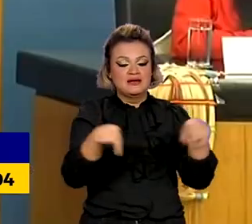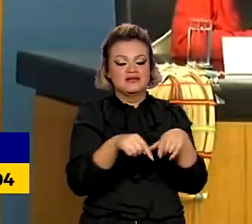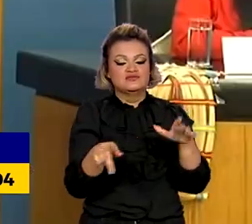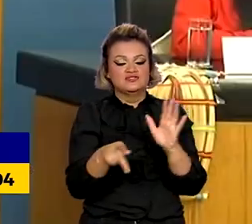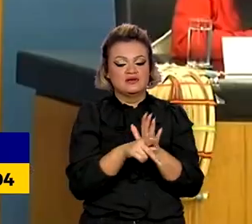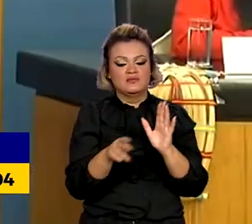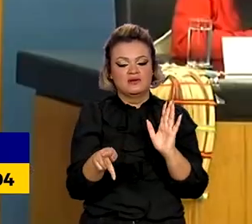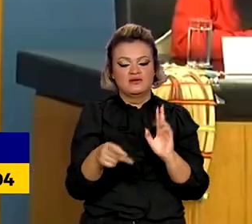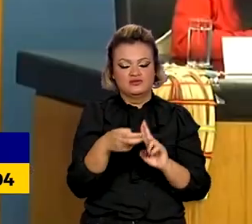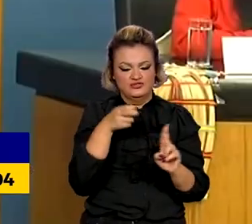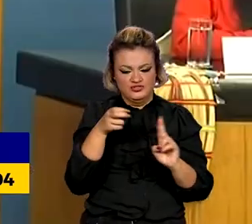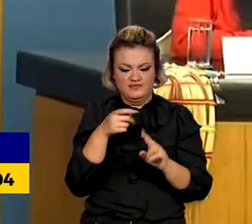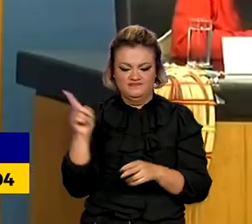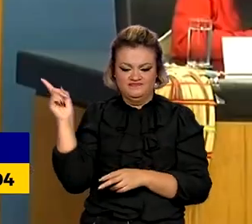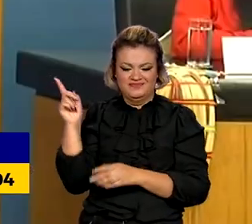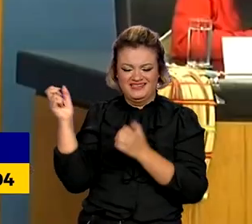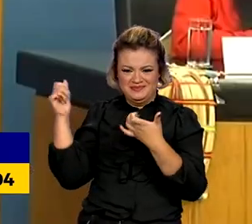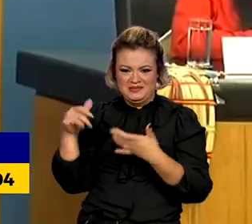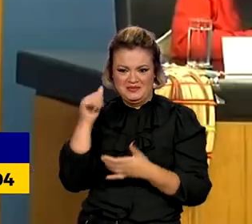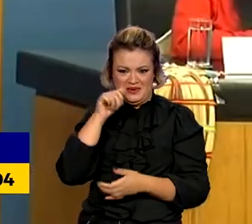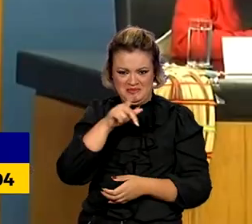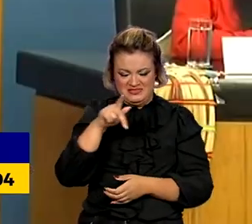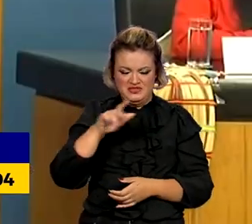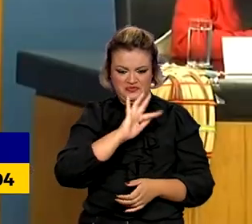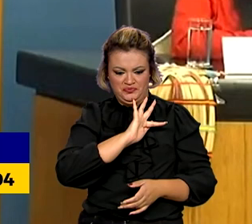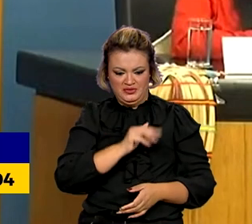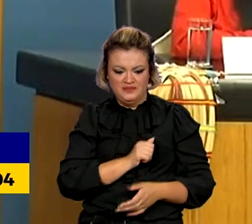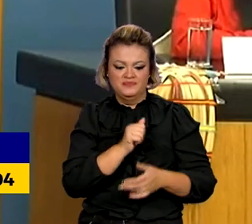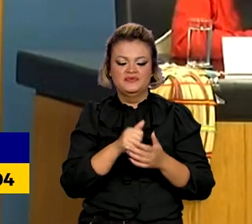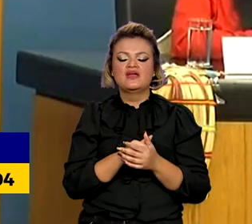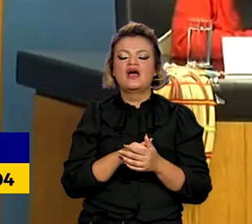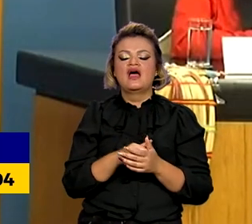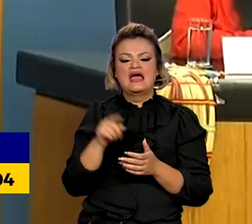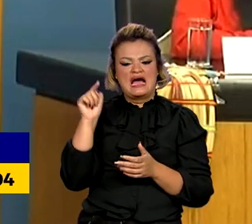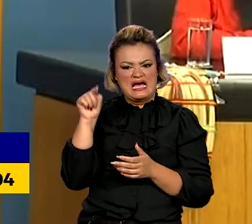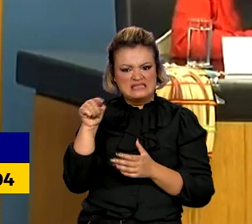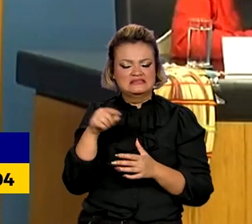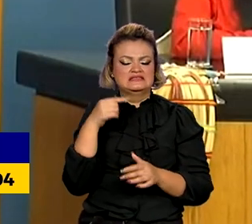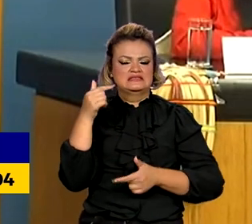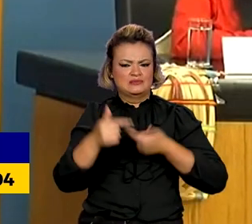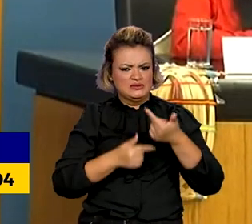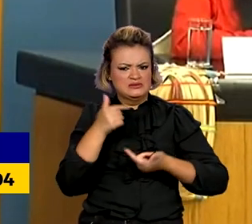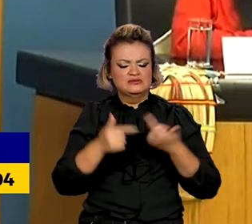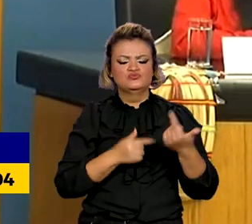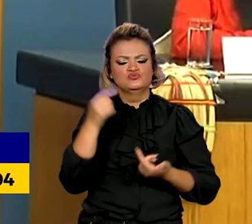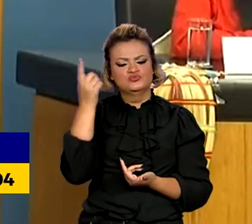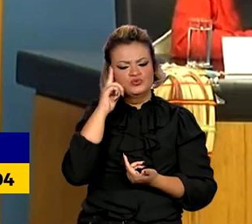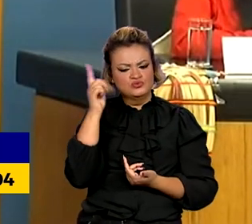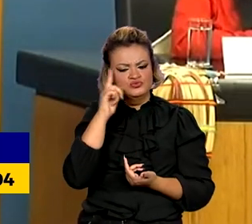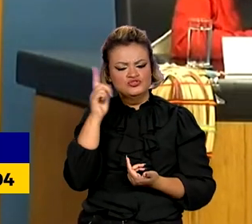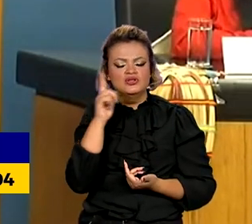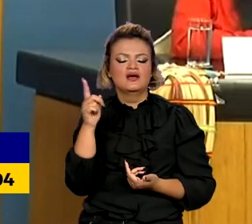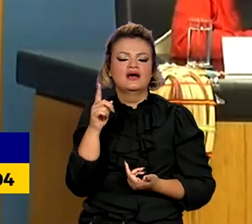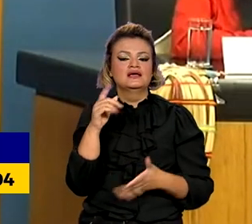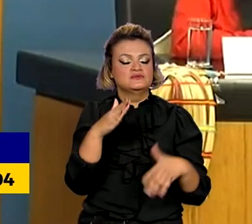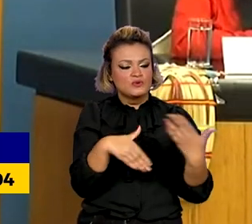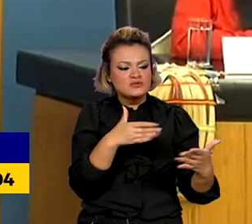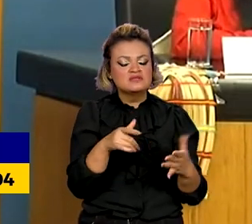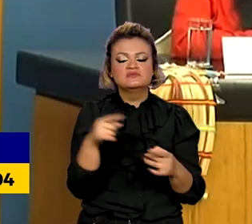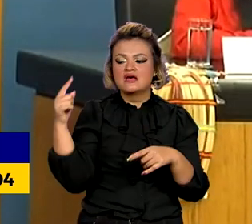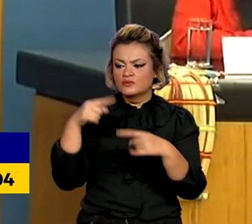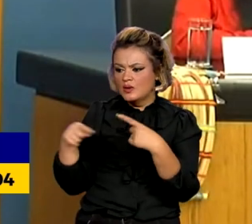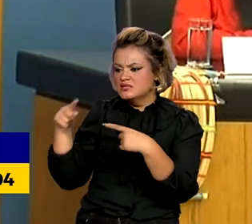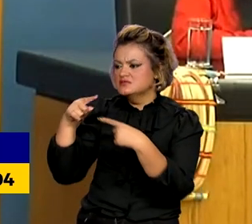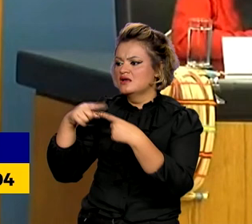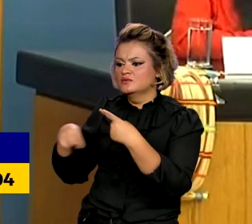O FUNAI está trabalhando no dia a dia com seus servidores. Os processos estão andando, só que precisa ser atualizado,